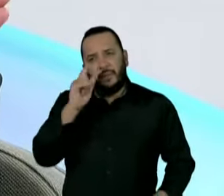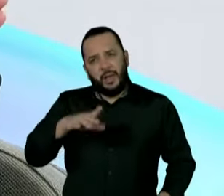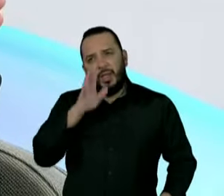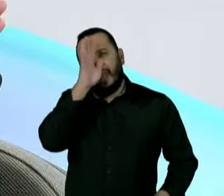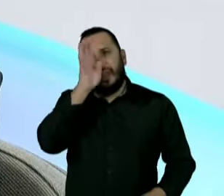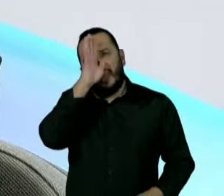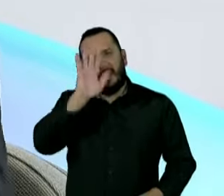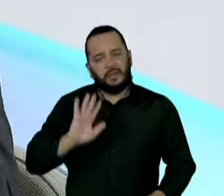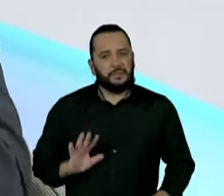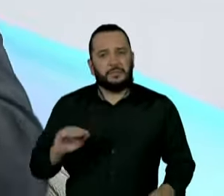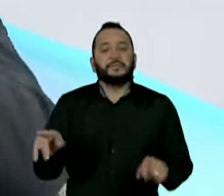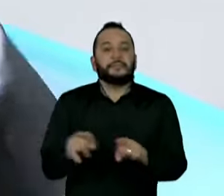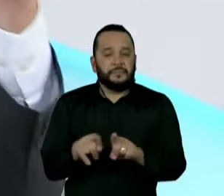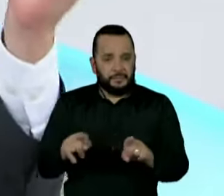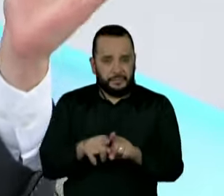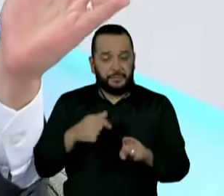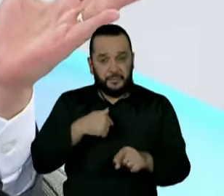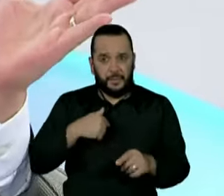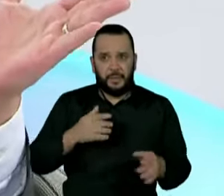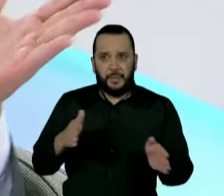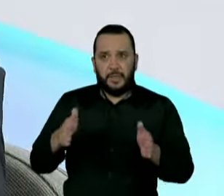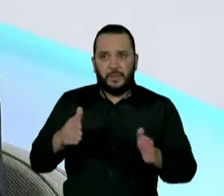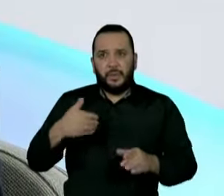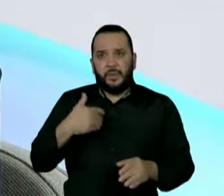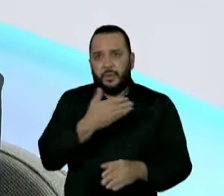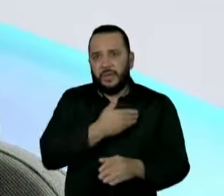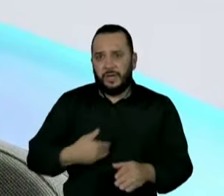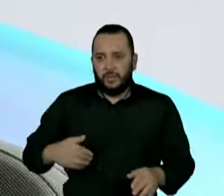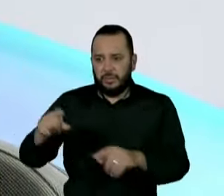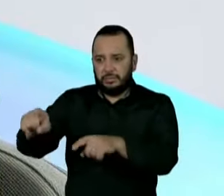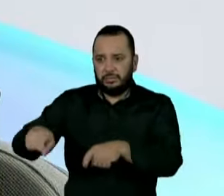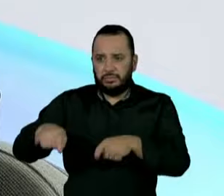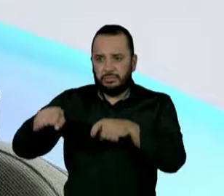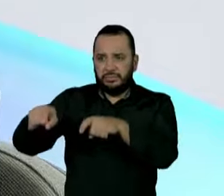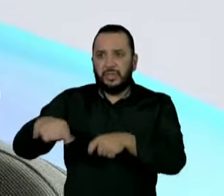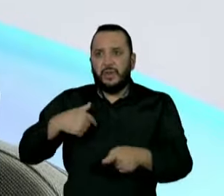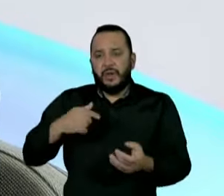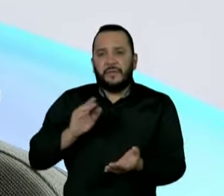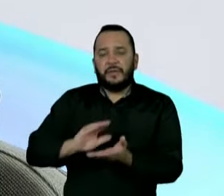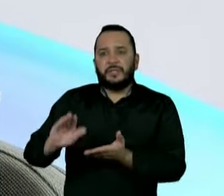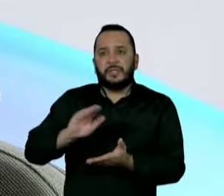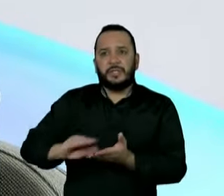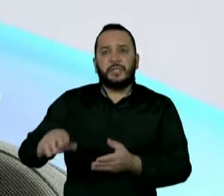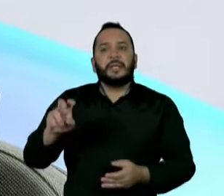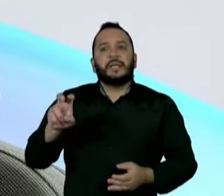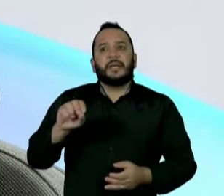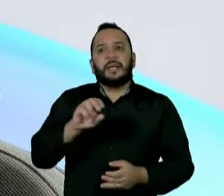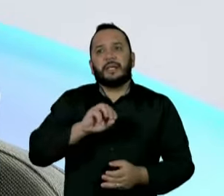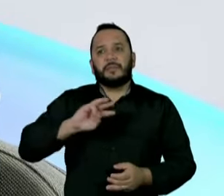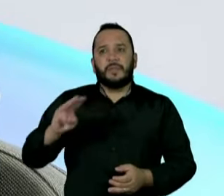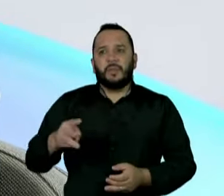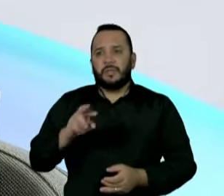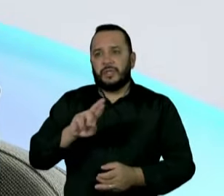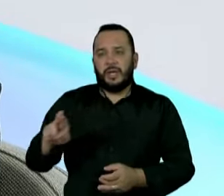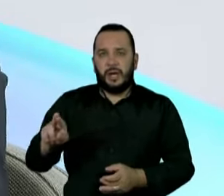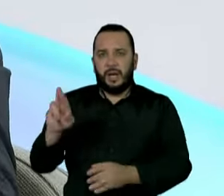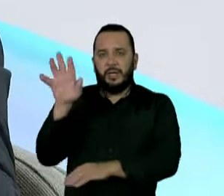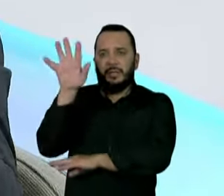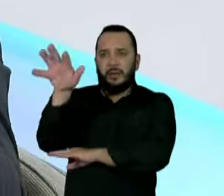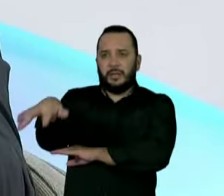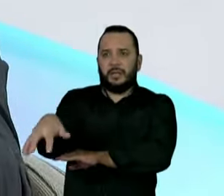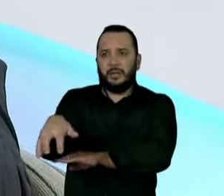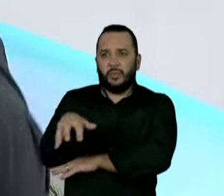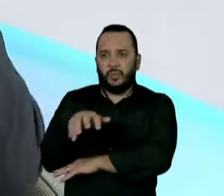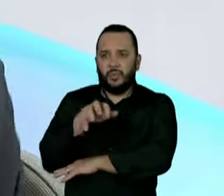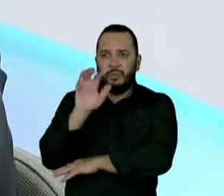o período que eu fui governador, nós colocamos, acho foi 500 milhões de reais só em tratores, que são muito importantes para o agronegócio de São Paulo. Porque